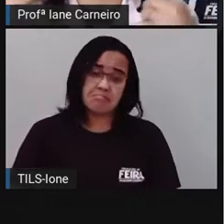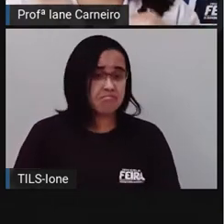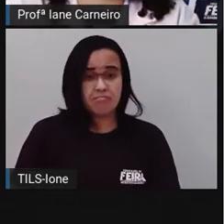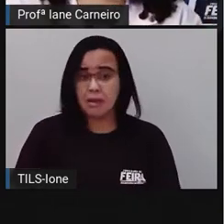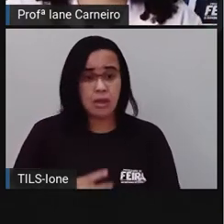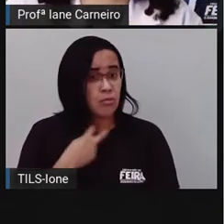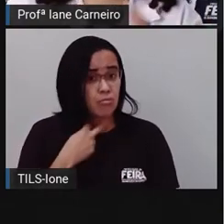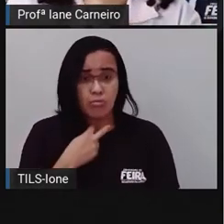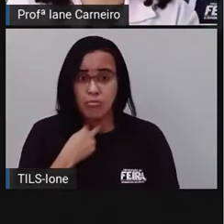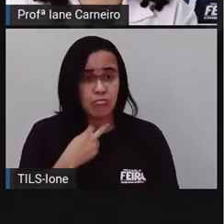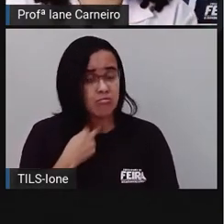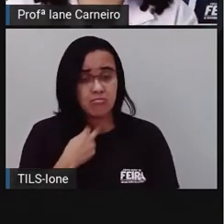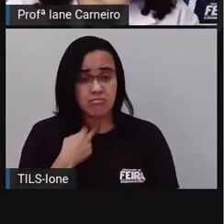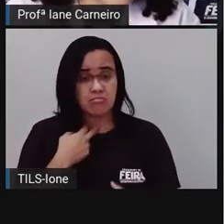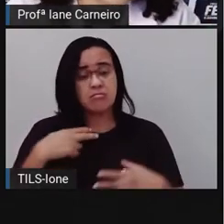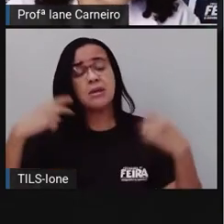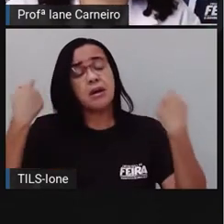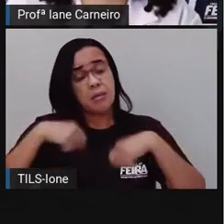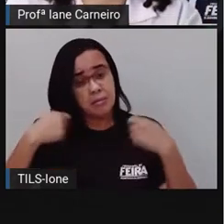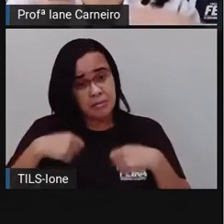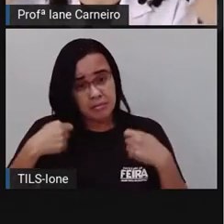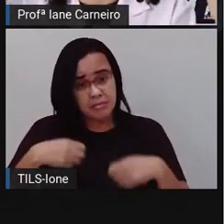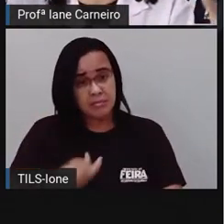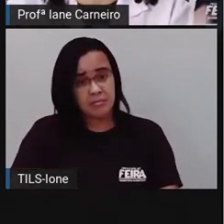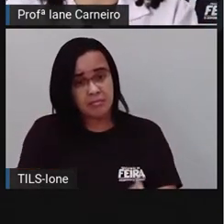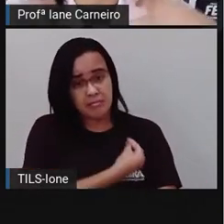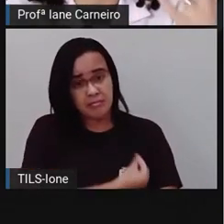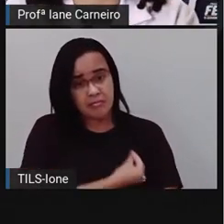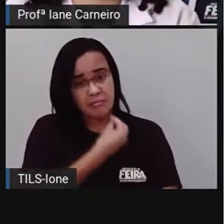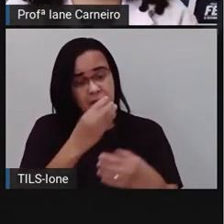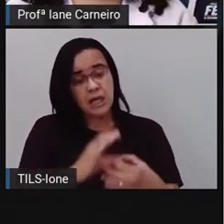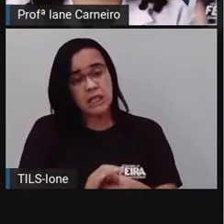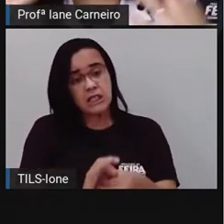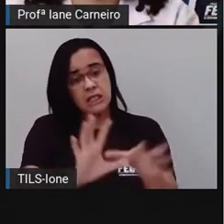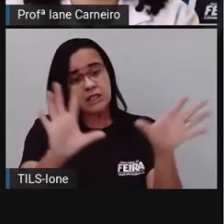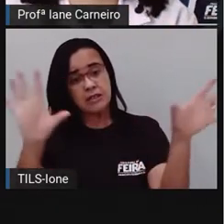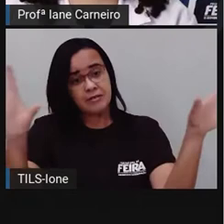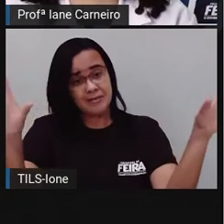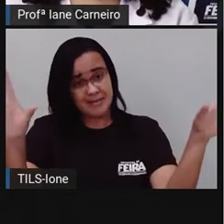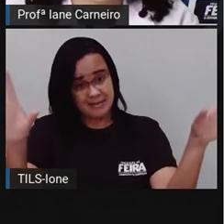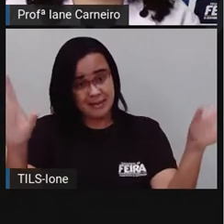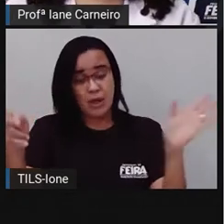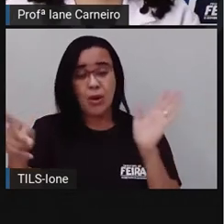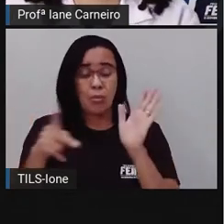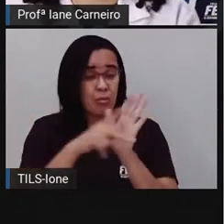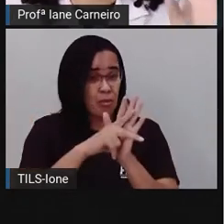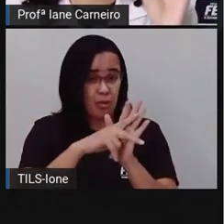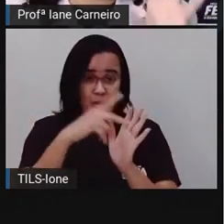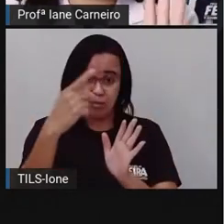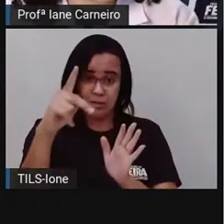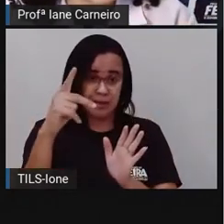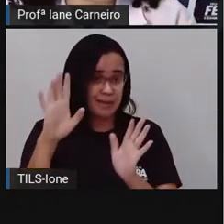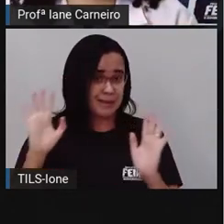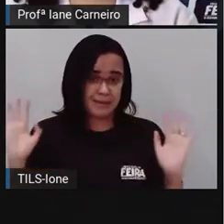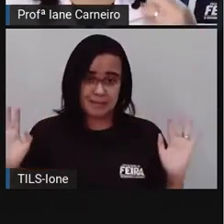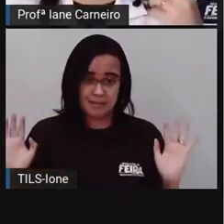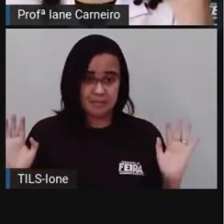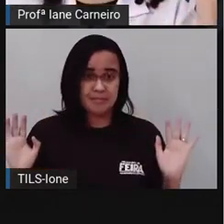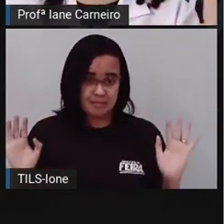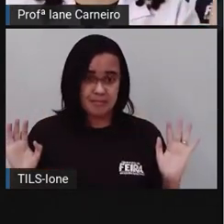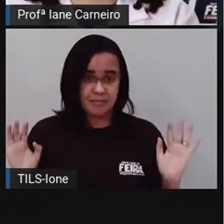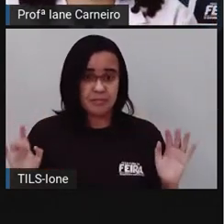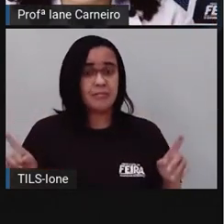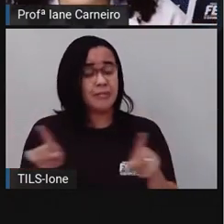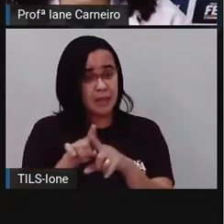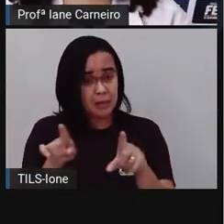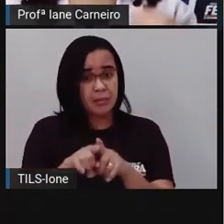perto, próximo do ser humano. Deveriam viver em seu habitat natural. Então, o jacaré deveria